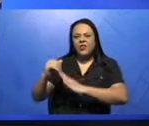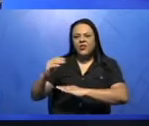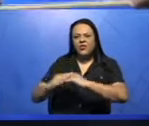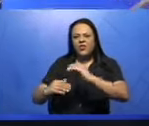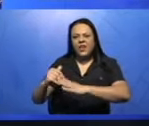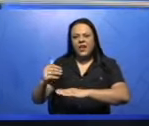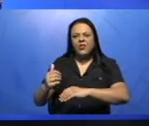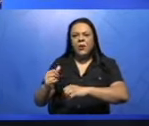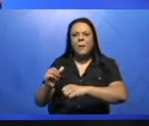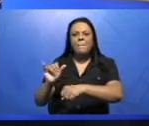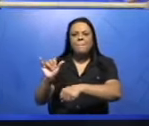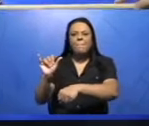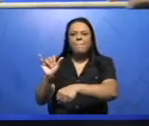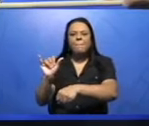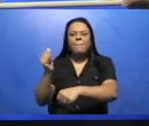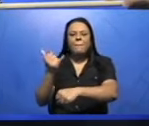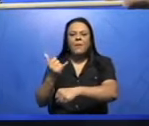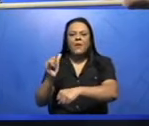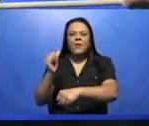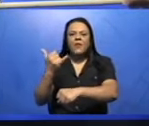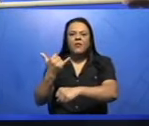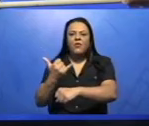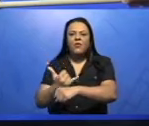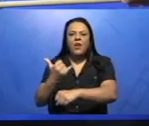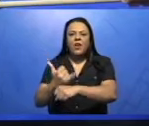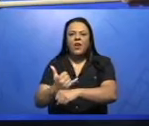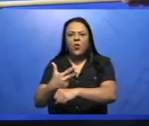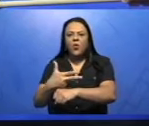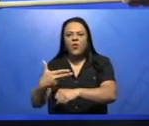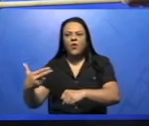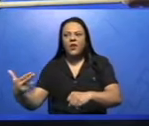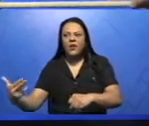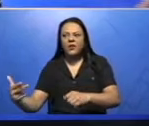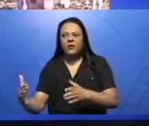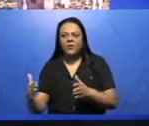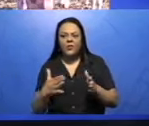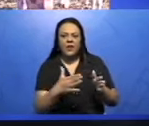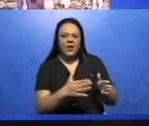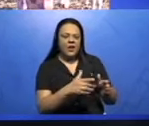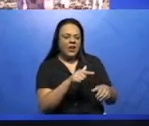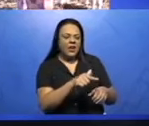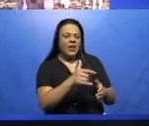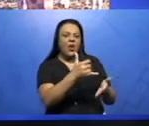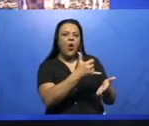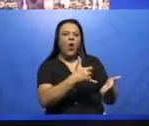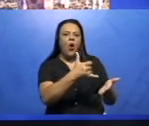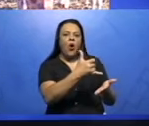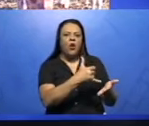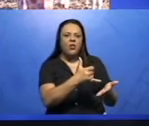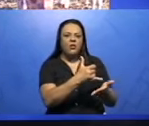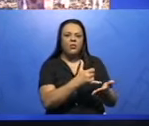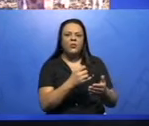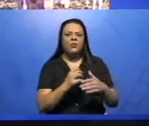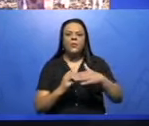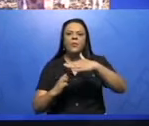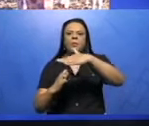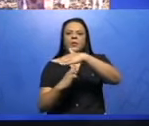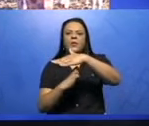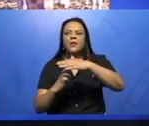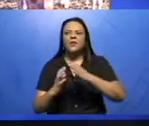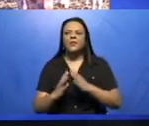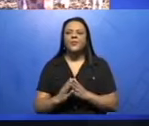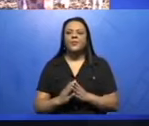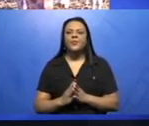atividade de industrialização, no caso de óleo vegetal. Continuando o assunto da